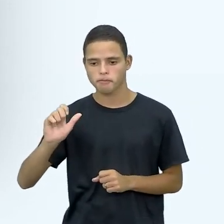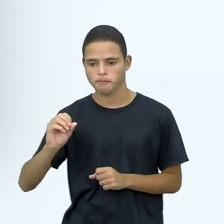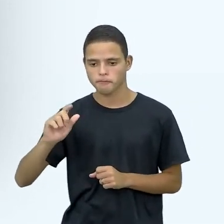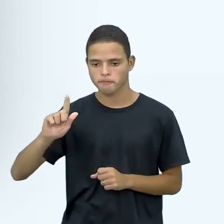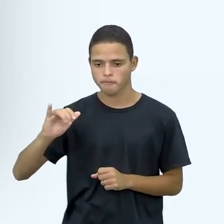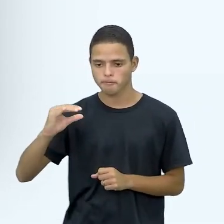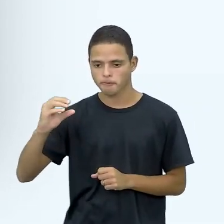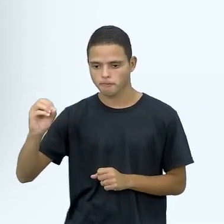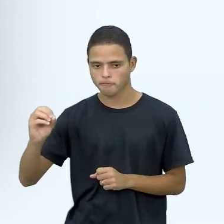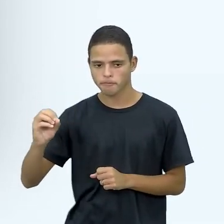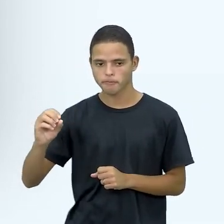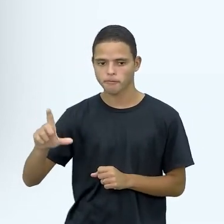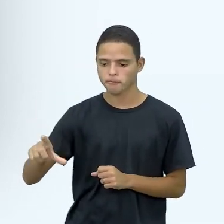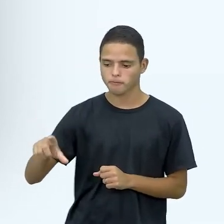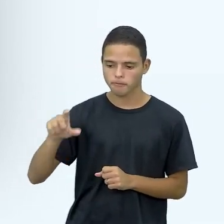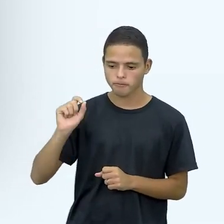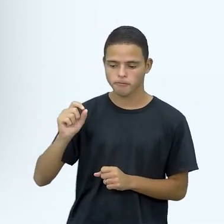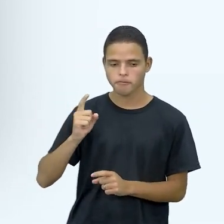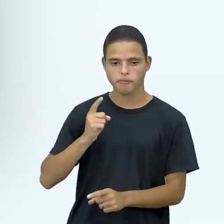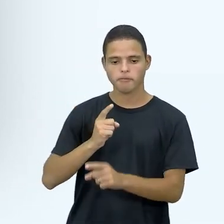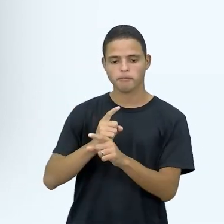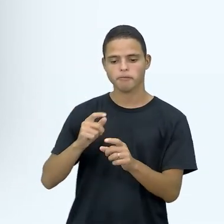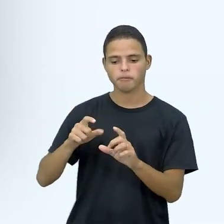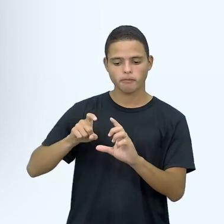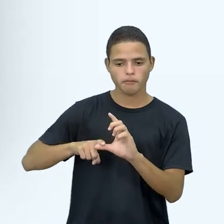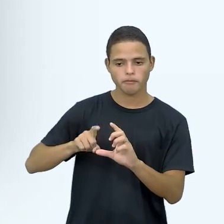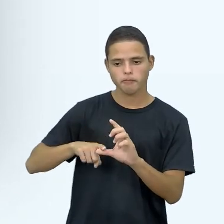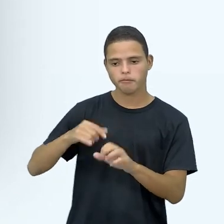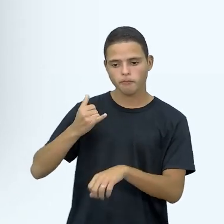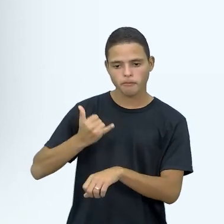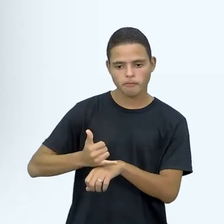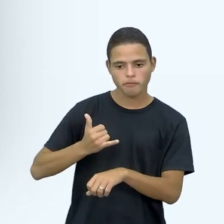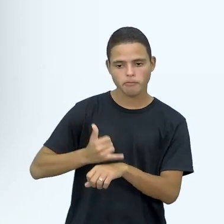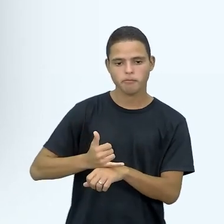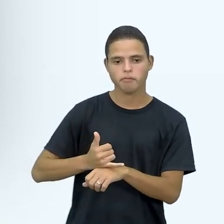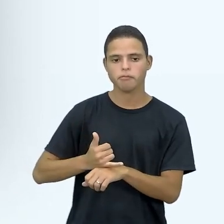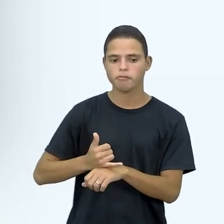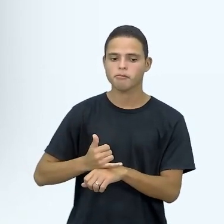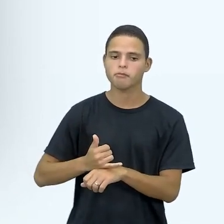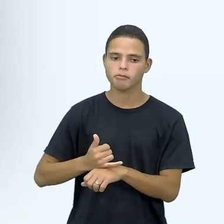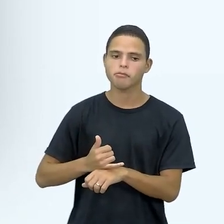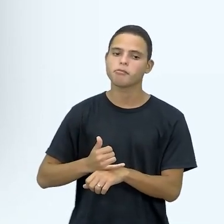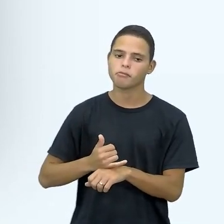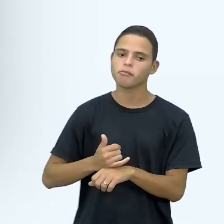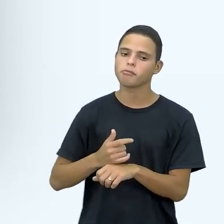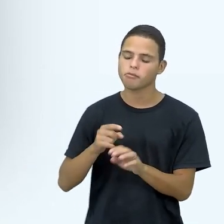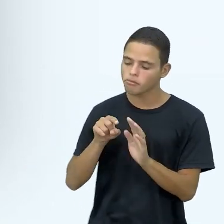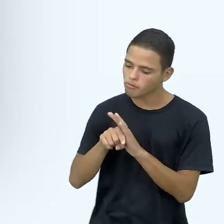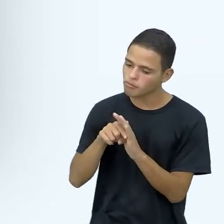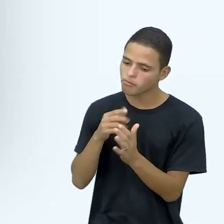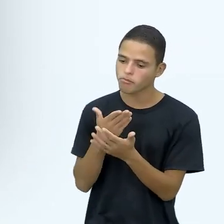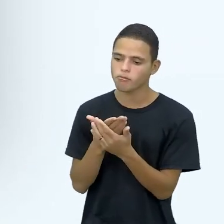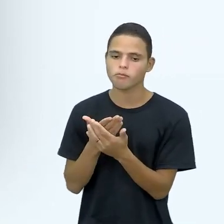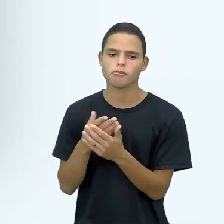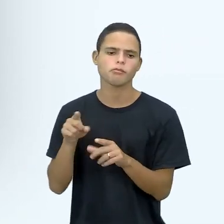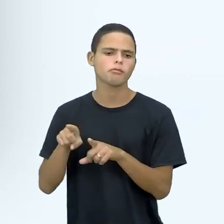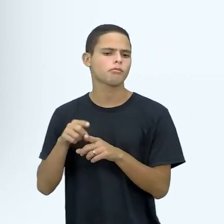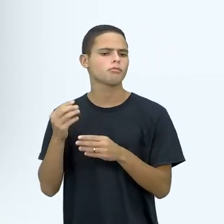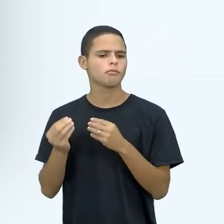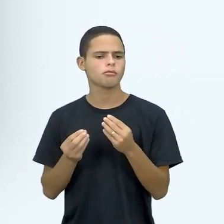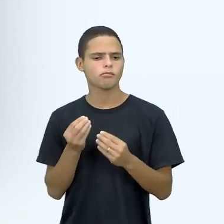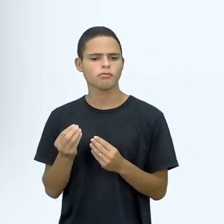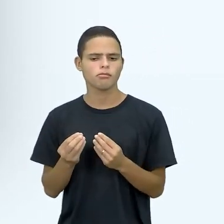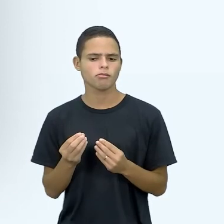determinamos o transporte de ferro a nível intracelular, em modelos biológicos, e ao mesmo tempo, também estudávamos como eles são